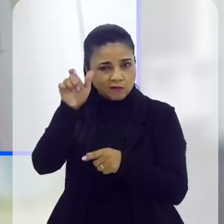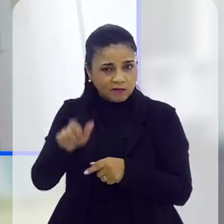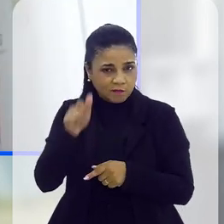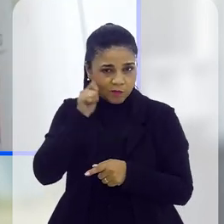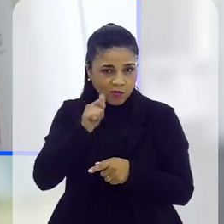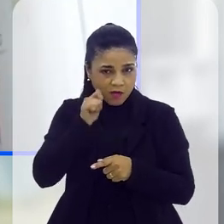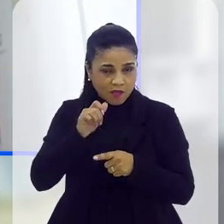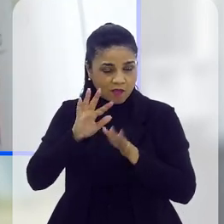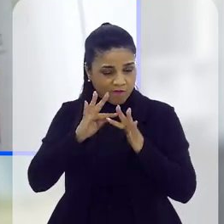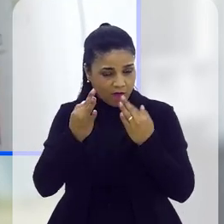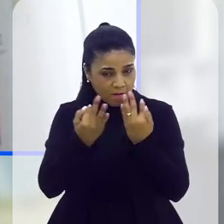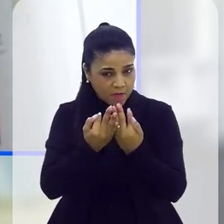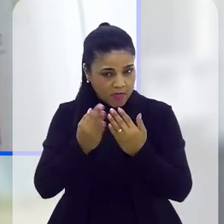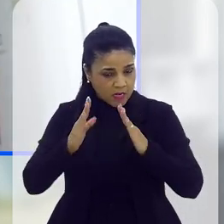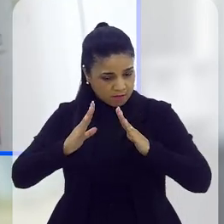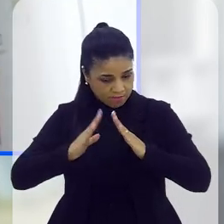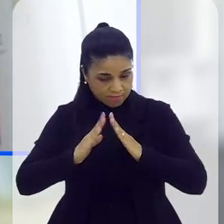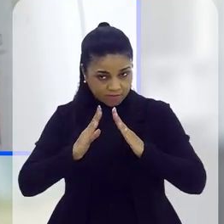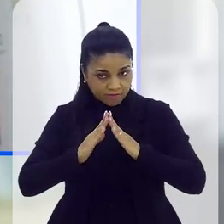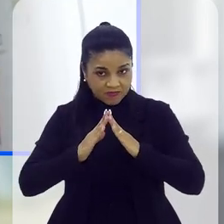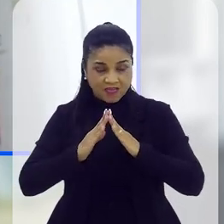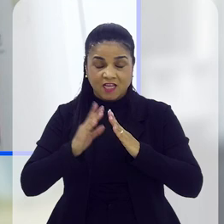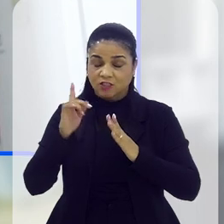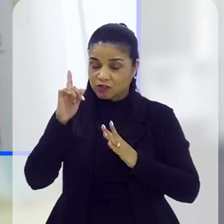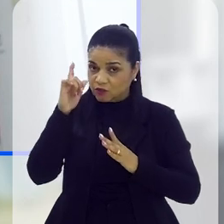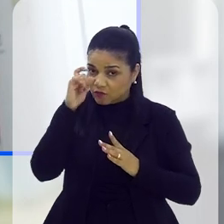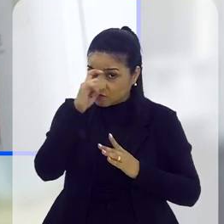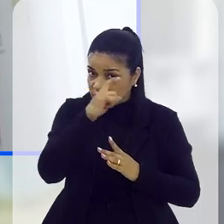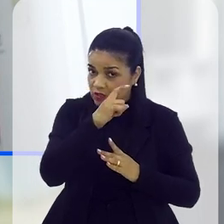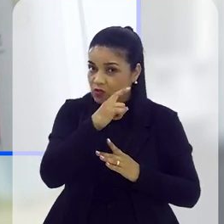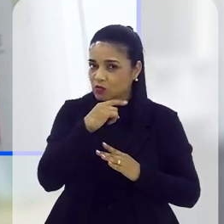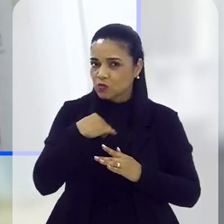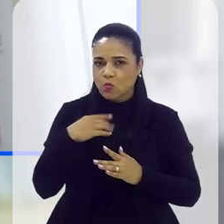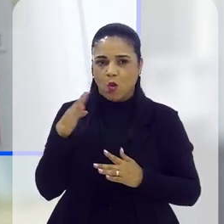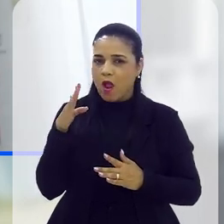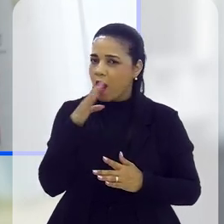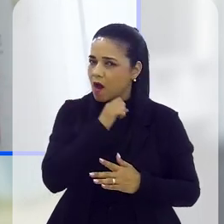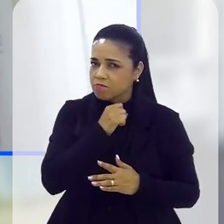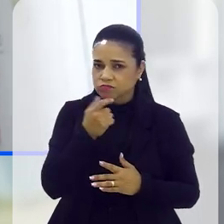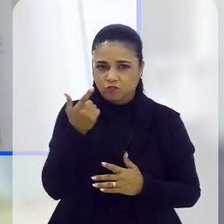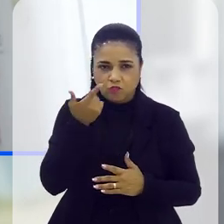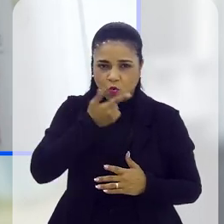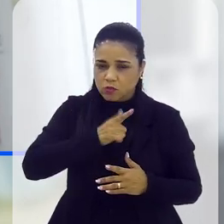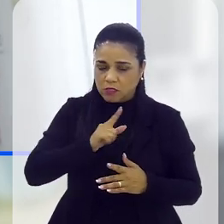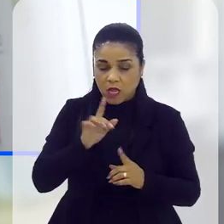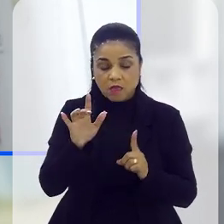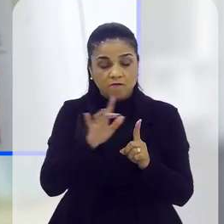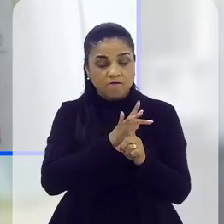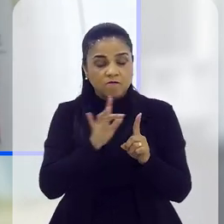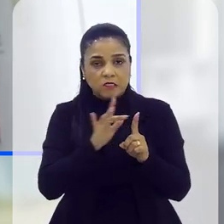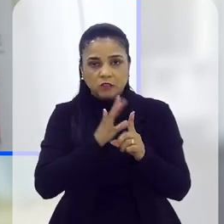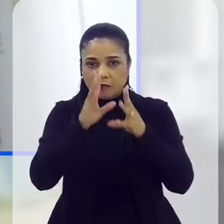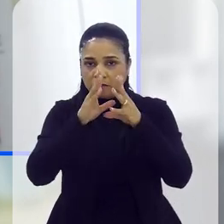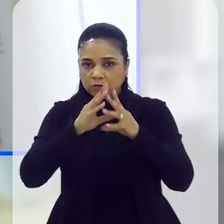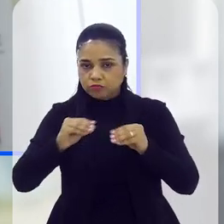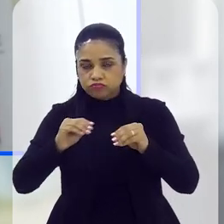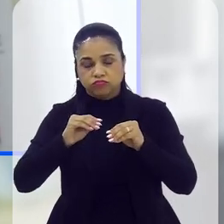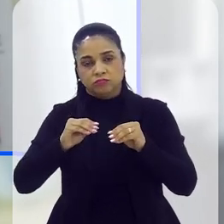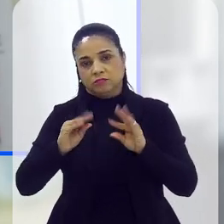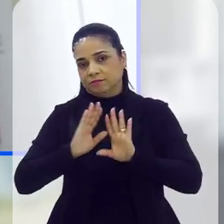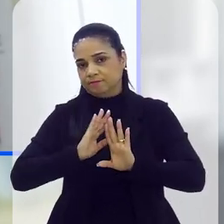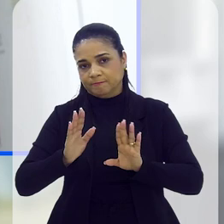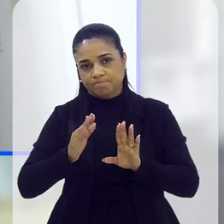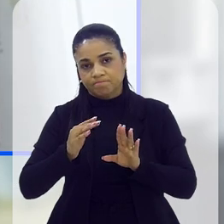familiar, o doméstico familiar, é algo complexo mesmo, não é rápido que a vítima saia daquela situação,